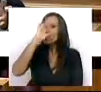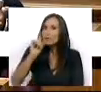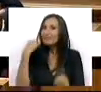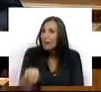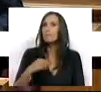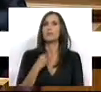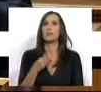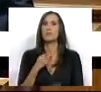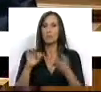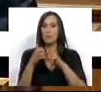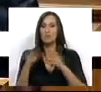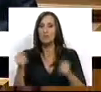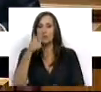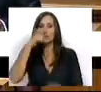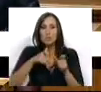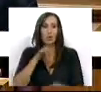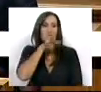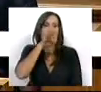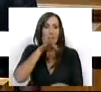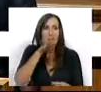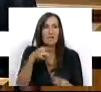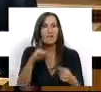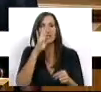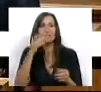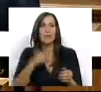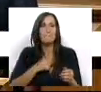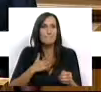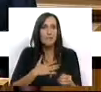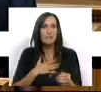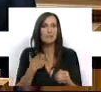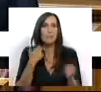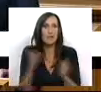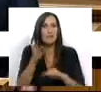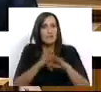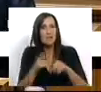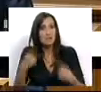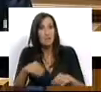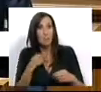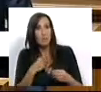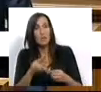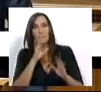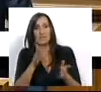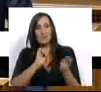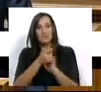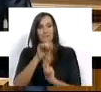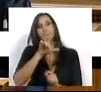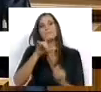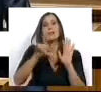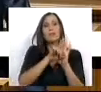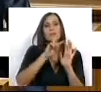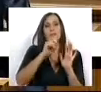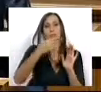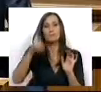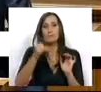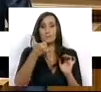preocupado com as pessoas e com as famílias e com as pequenas empresas. Seria, por um lado, revogar a Lei 31-2012